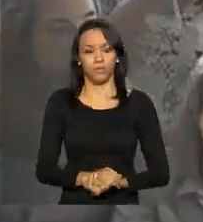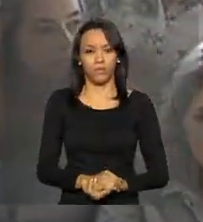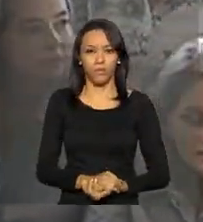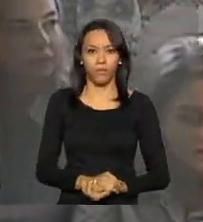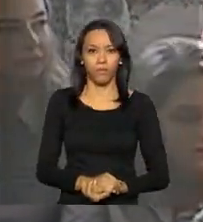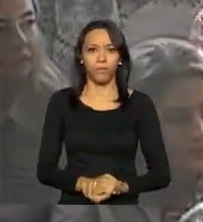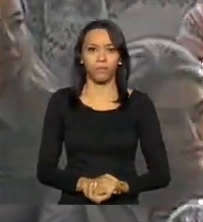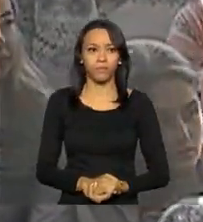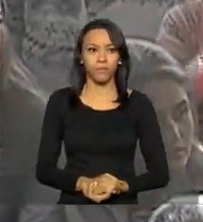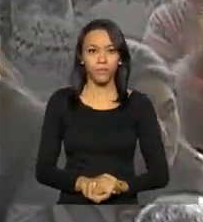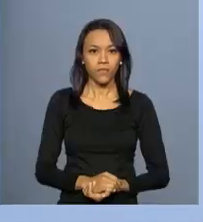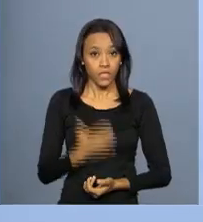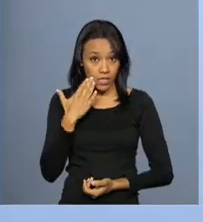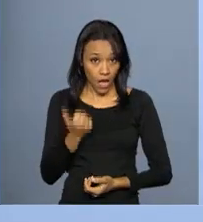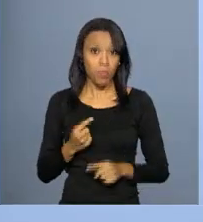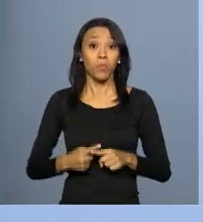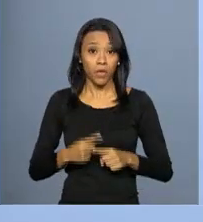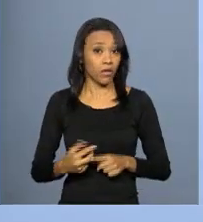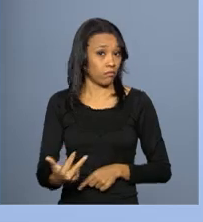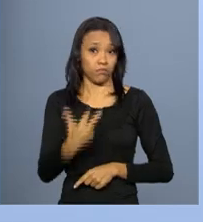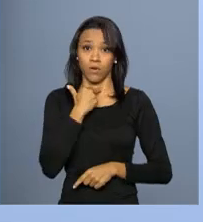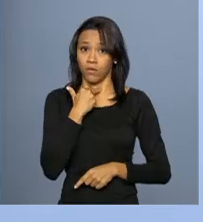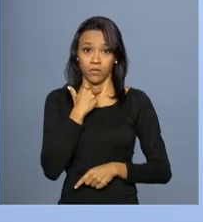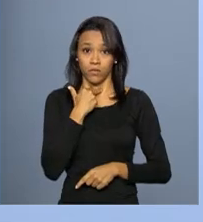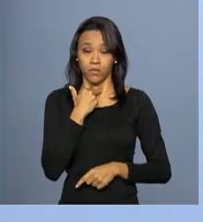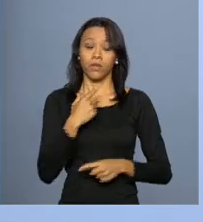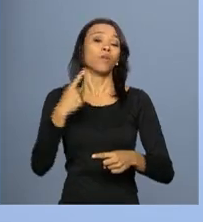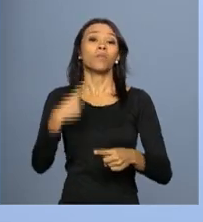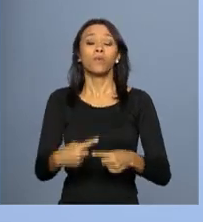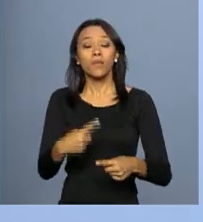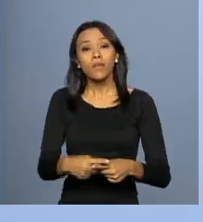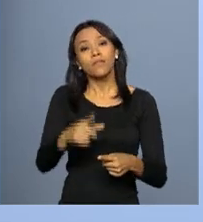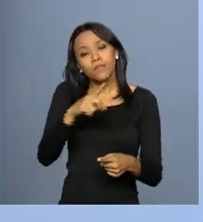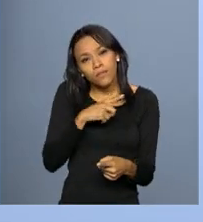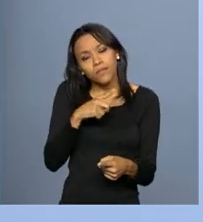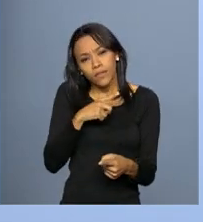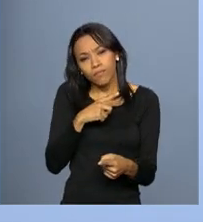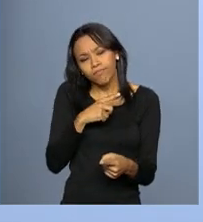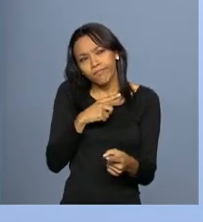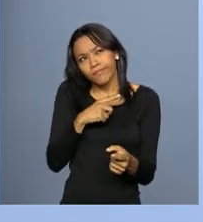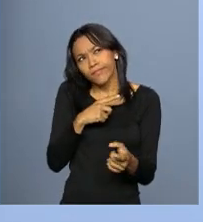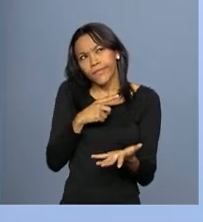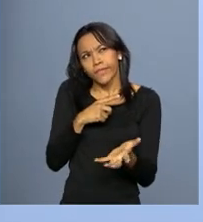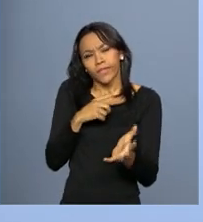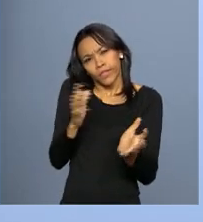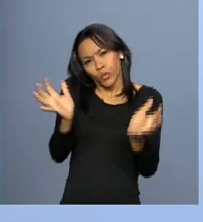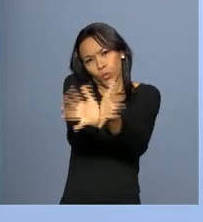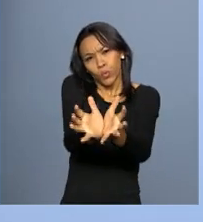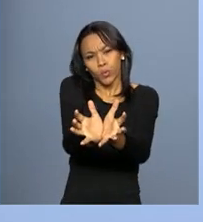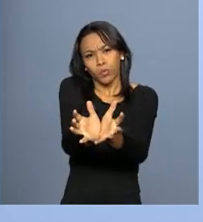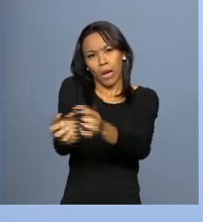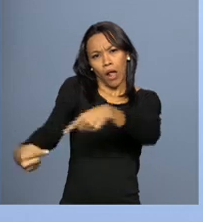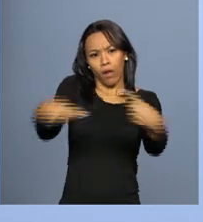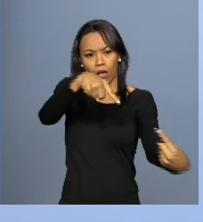E sabe por que não pode? Porque tem certo tipo de luta política